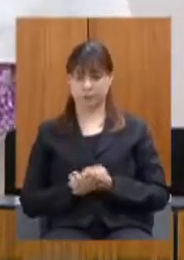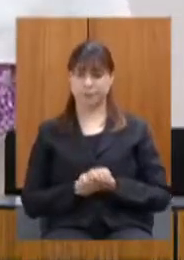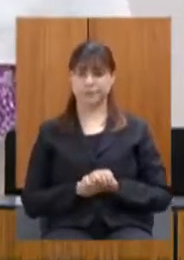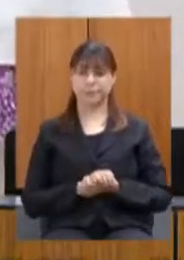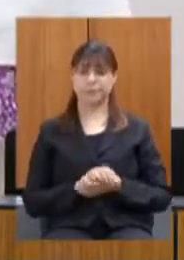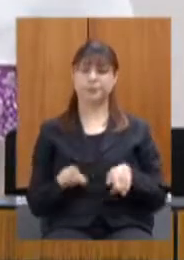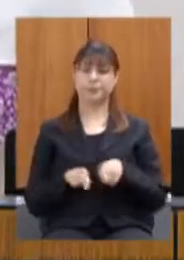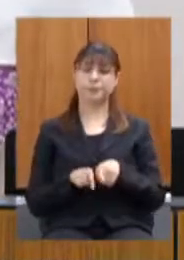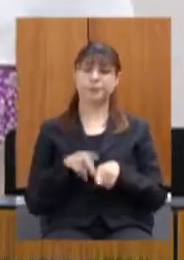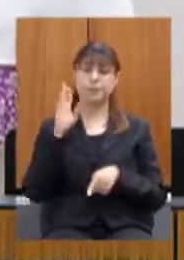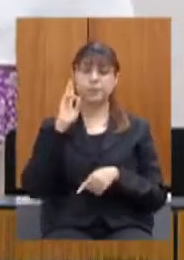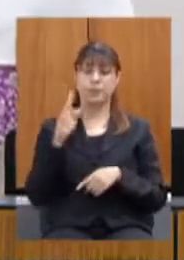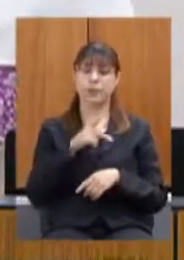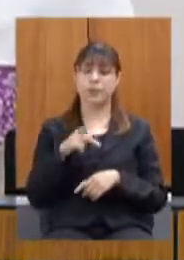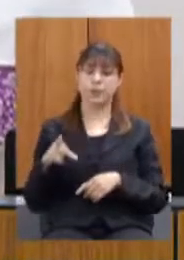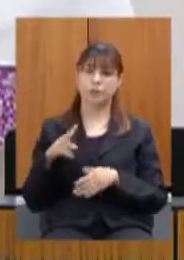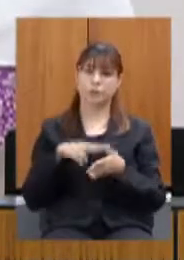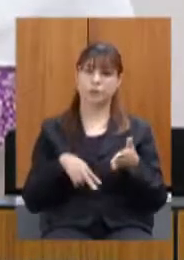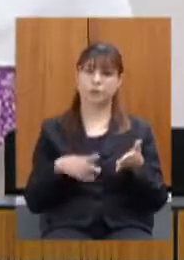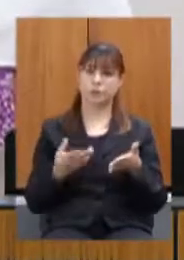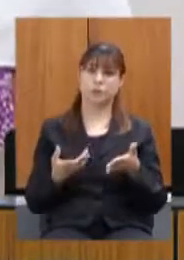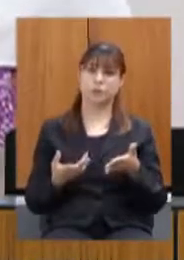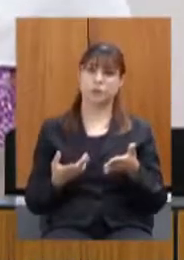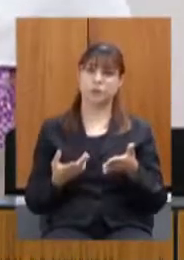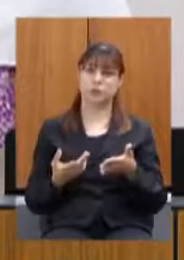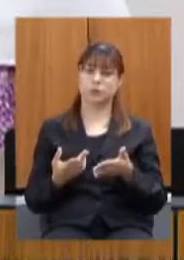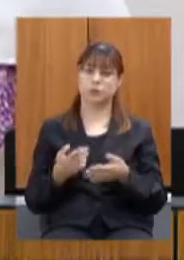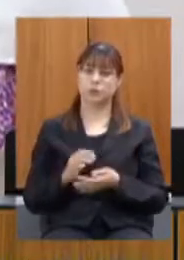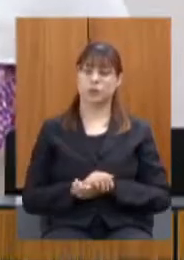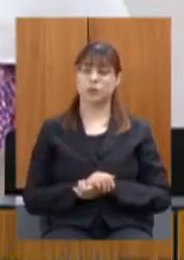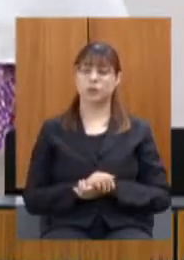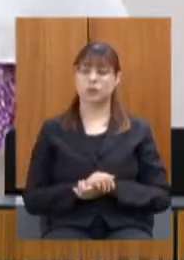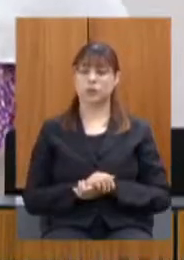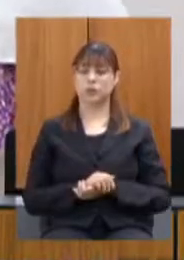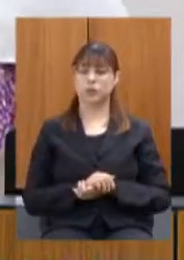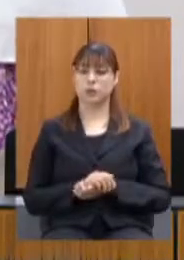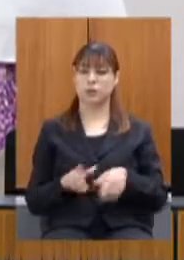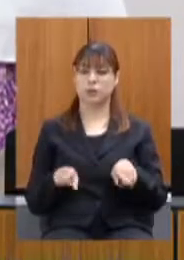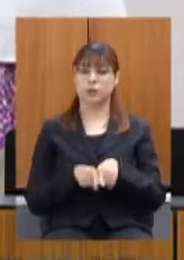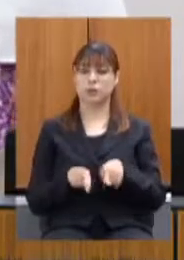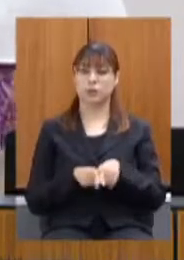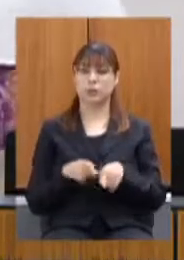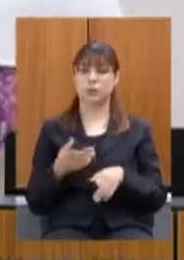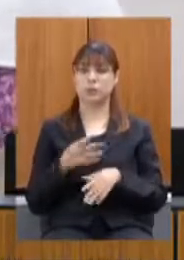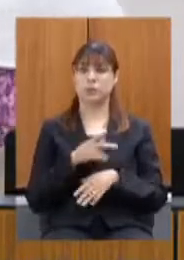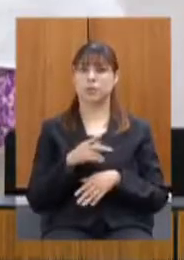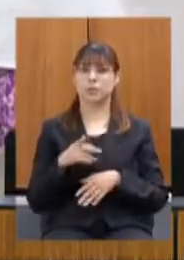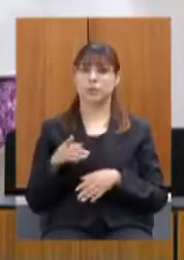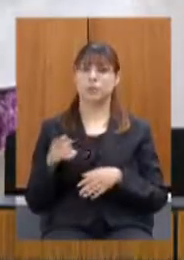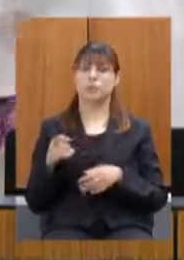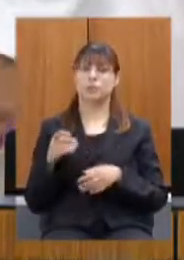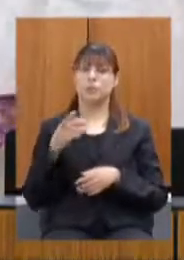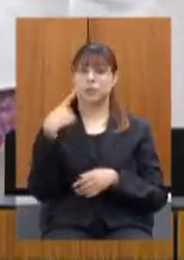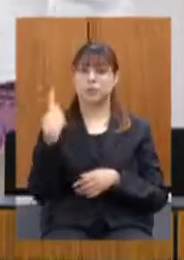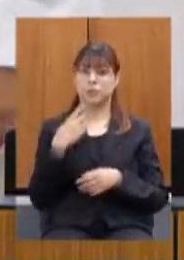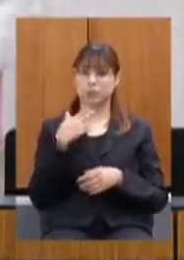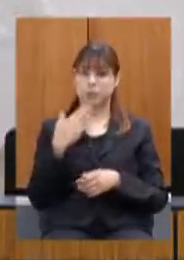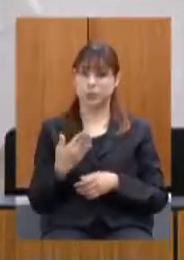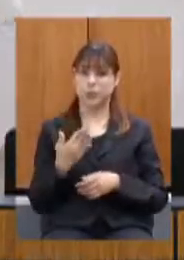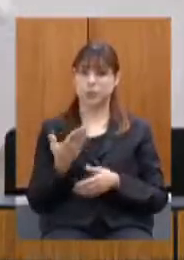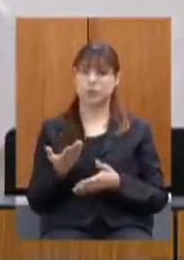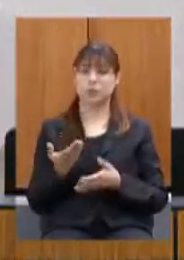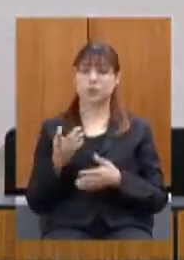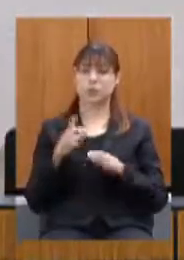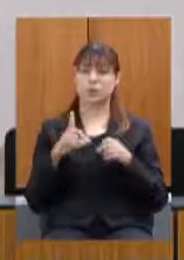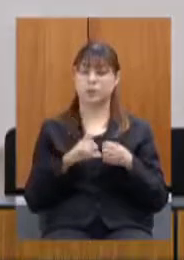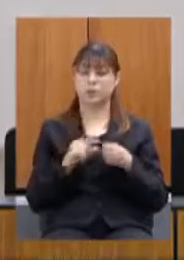excelentíssimo senhor presidente faz a leitura dos dois deputado excelentíssimo senhor presidente na comissão de participação popular deputado que subscreve requer do assenência nos termos